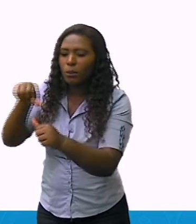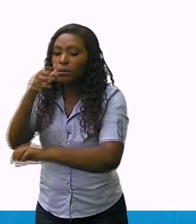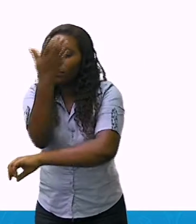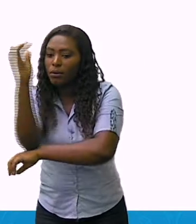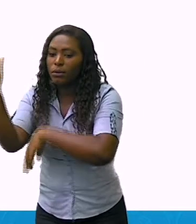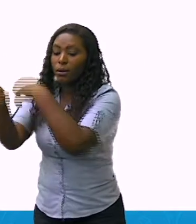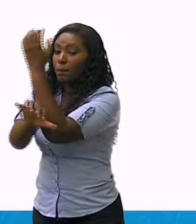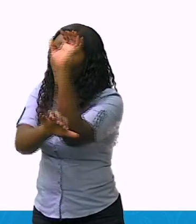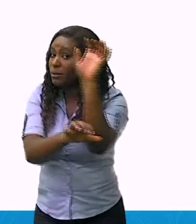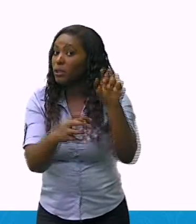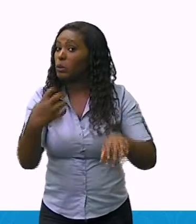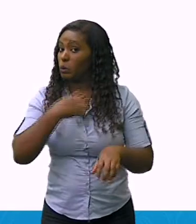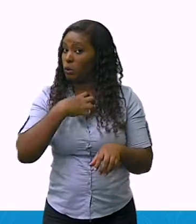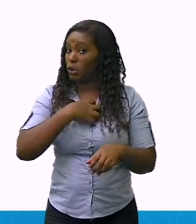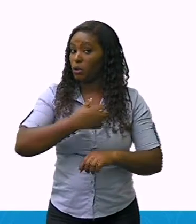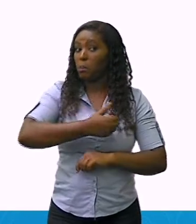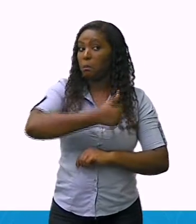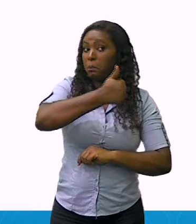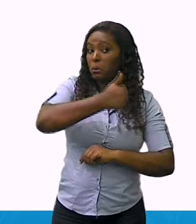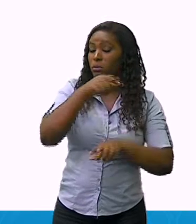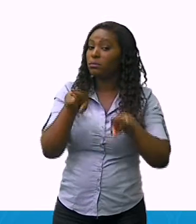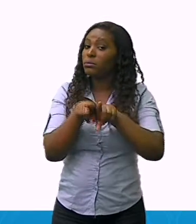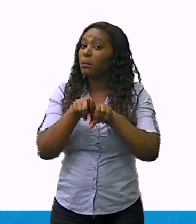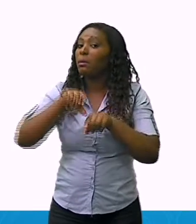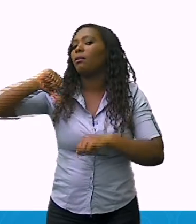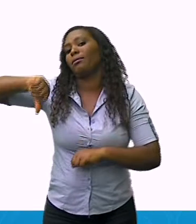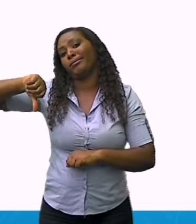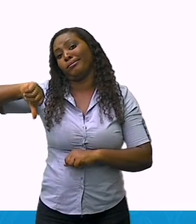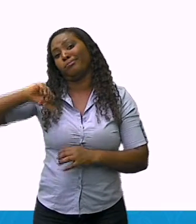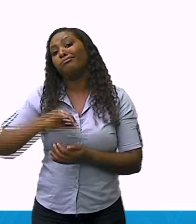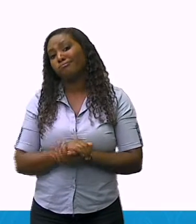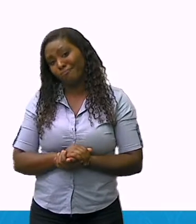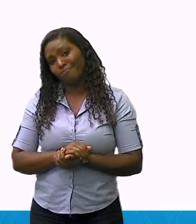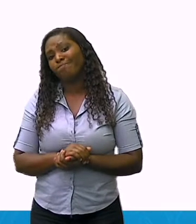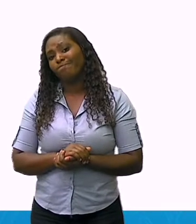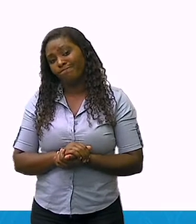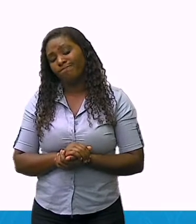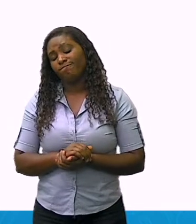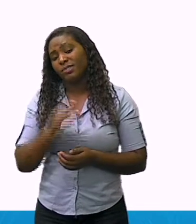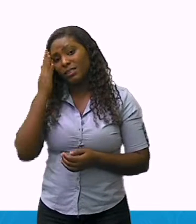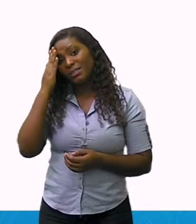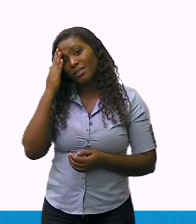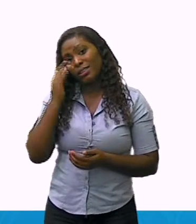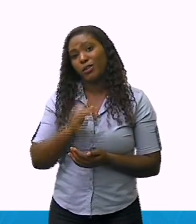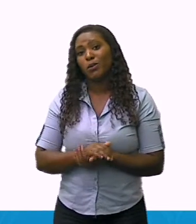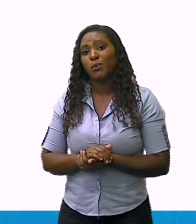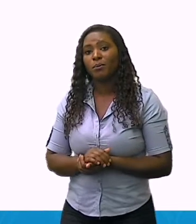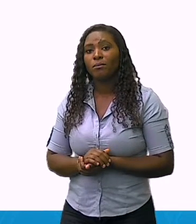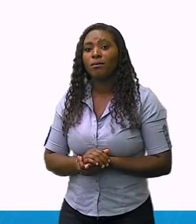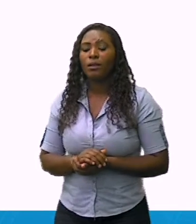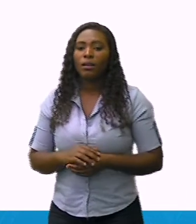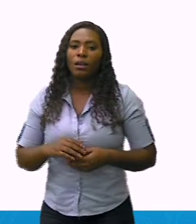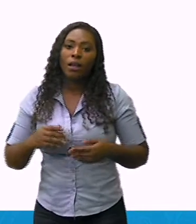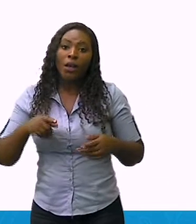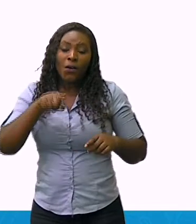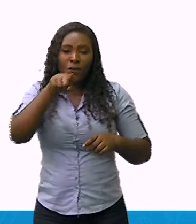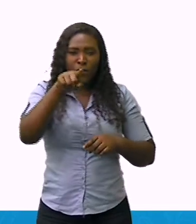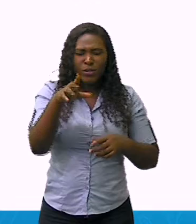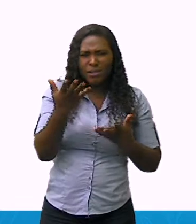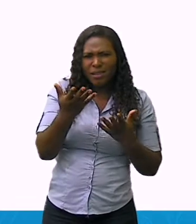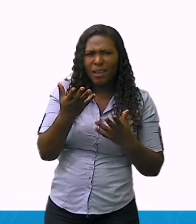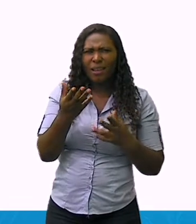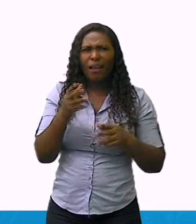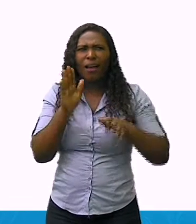pessoa percebe as paisagens e se recorda delas, dos seus detalhes, de modo particular.